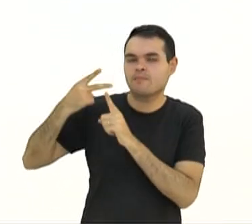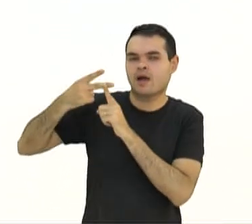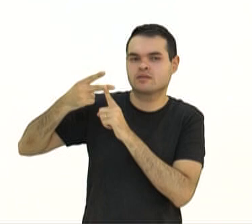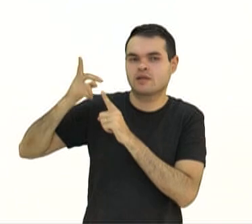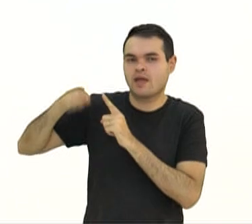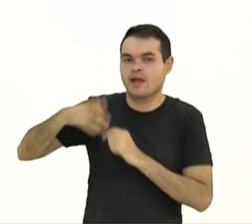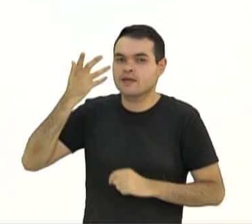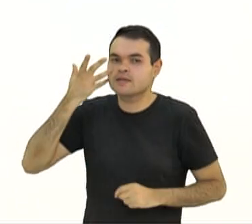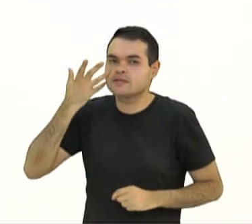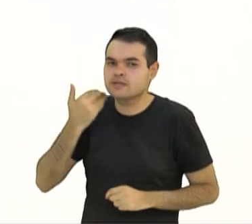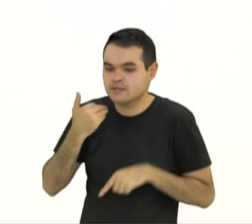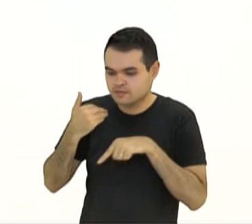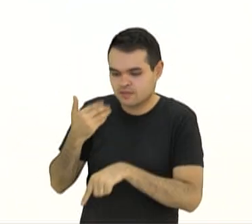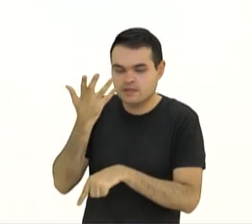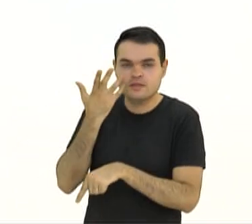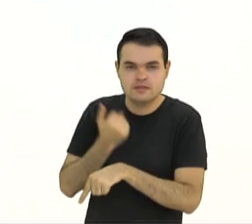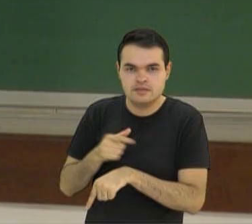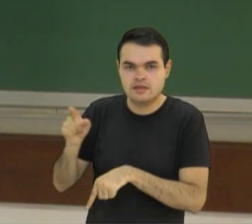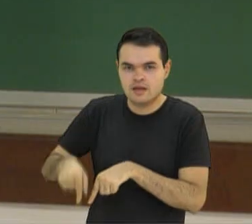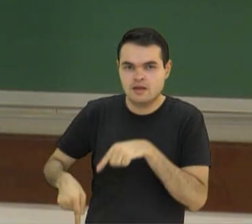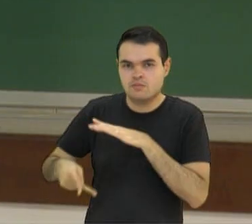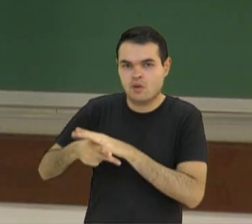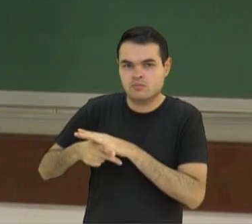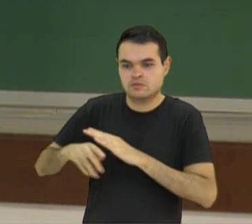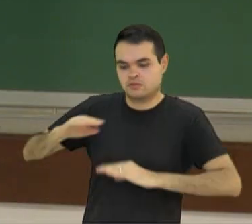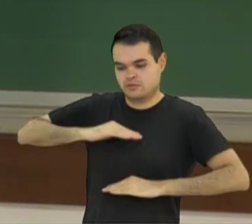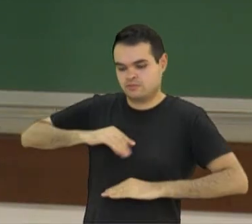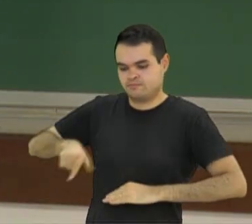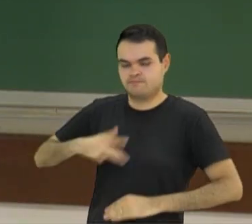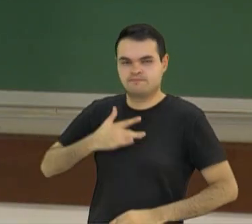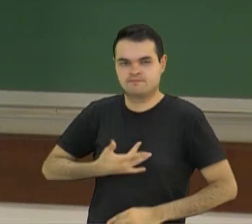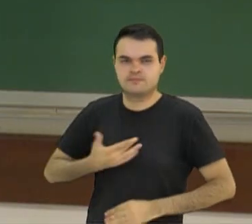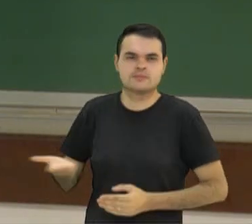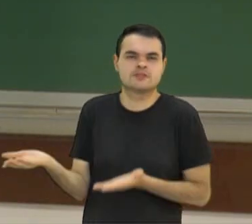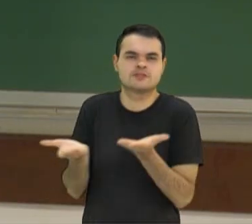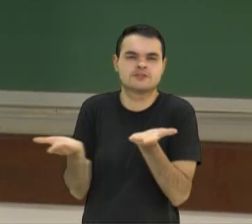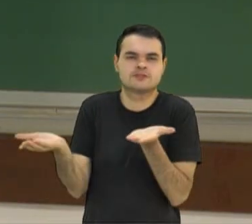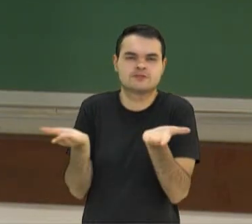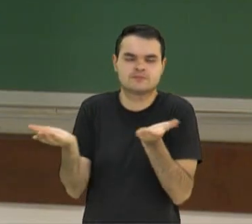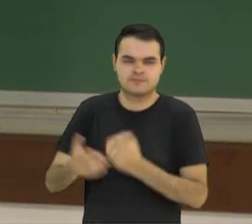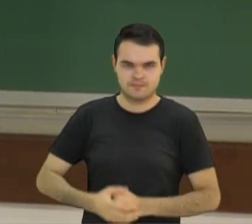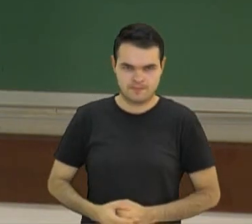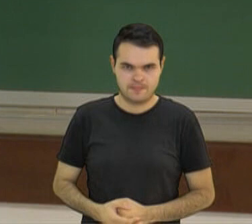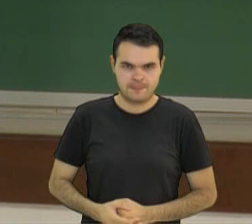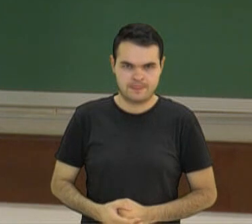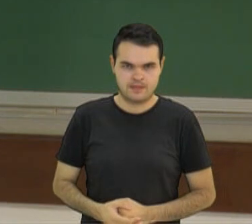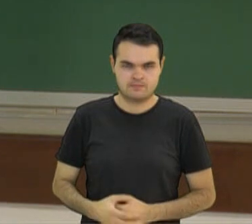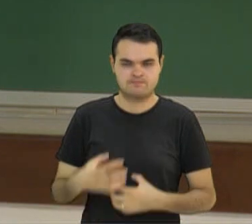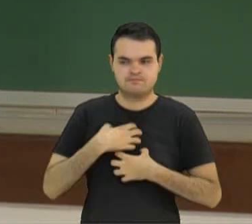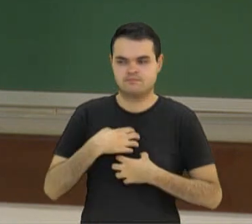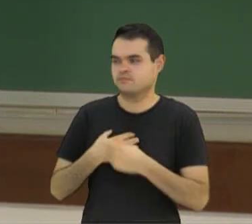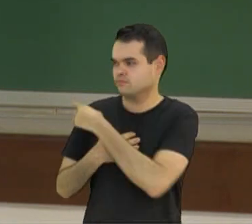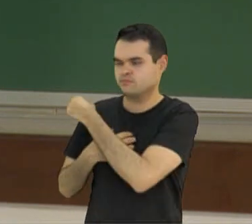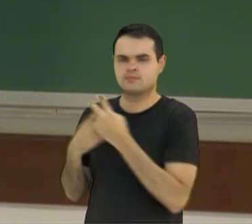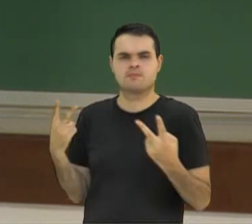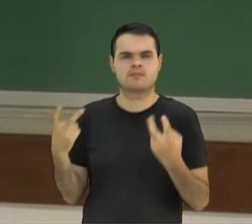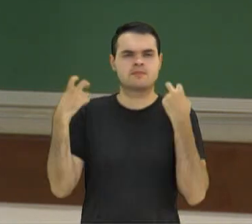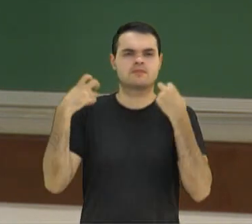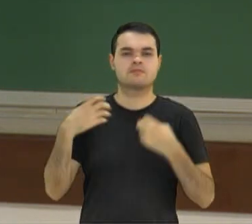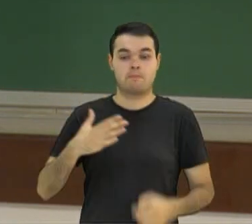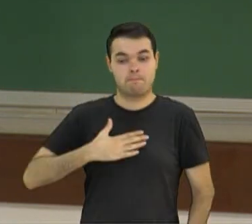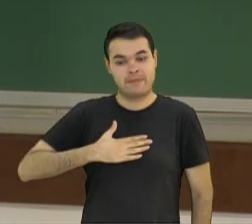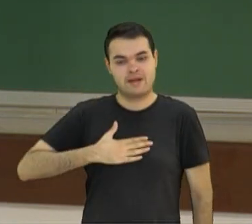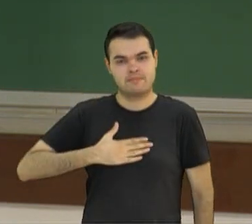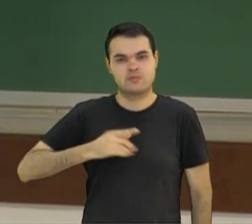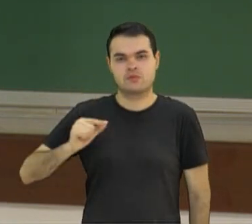crianças, essas crianças em situação de mendicância. Que sentimento essa fotografia trouxe para você? Para mim,